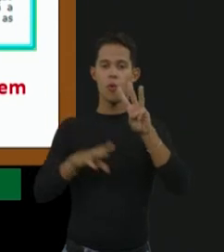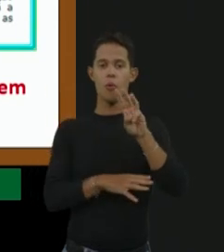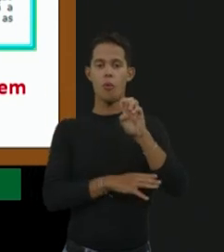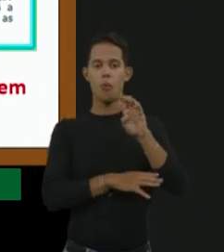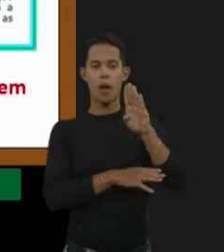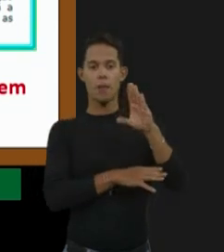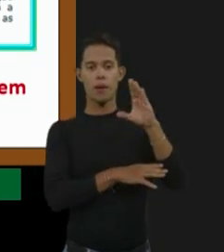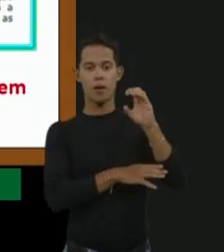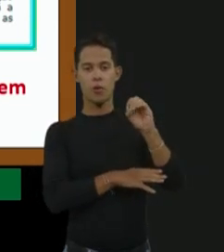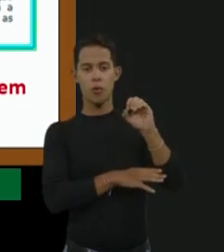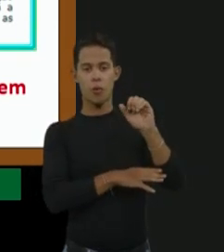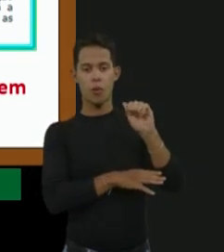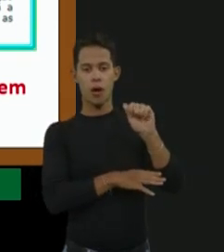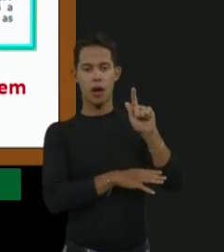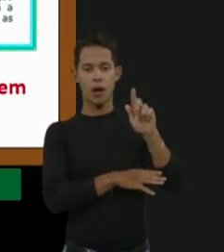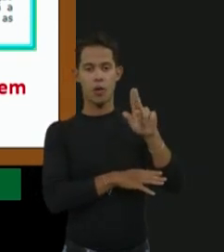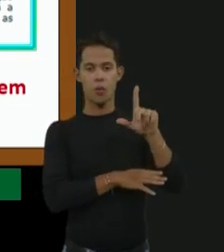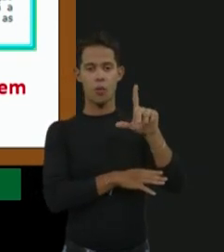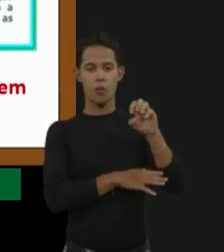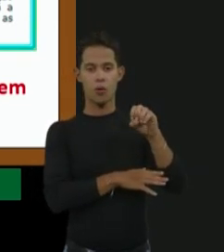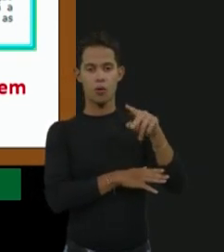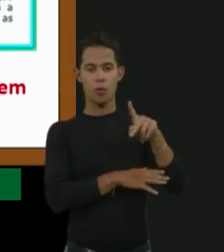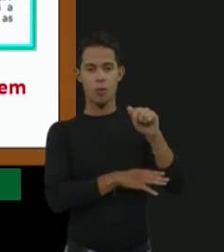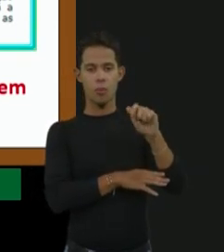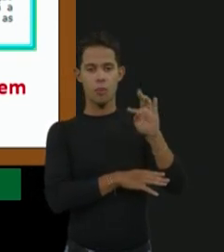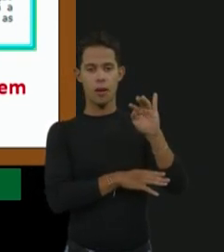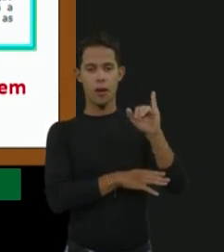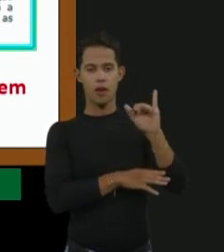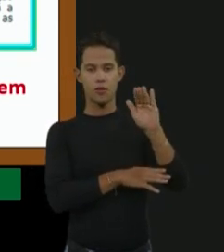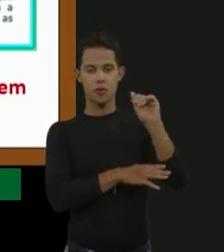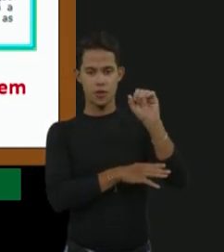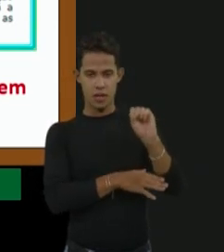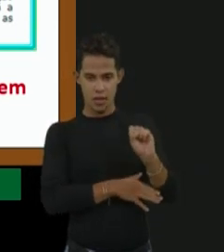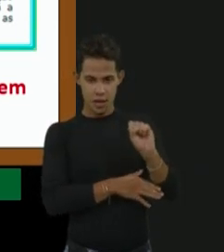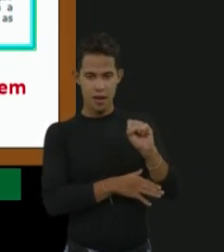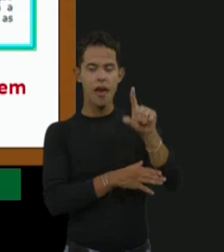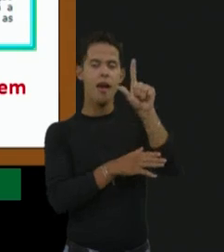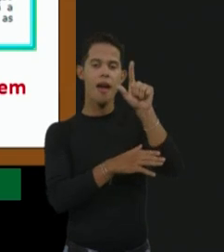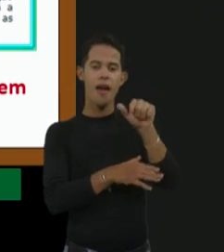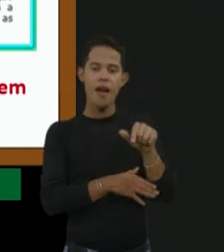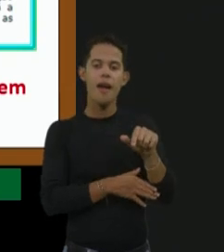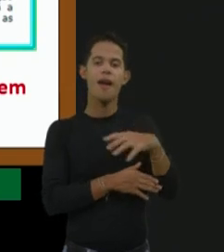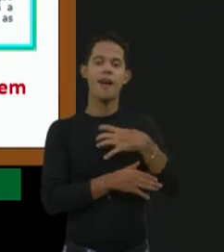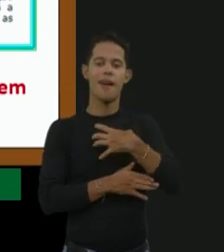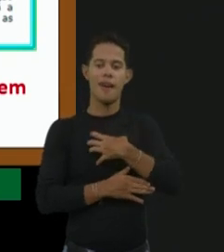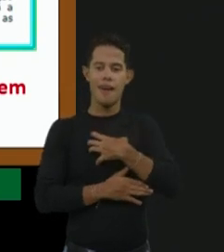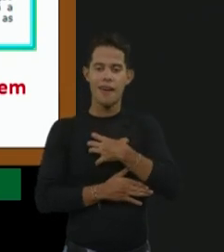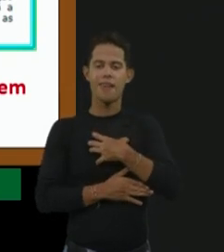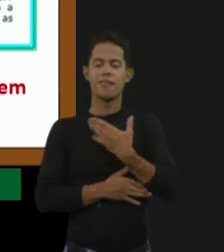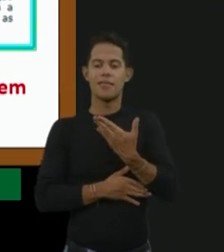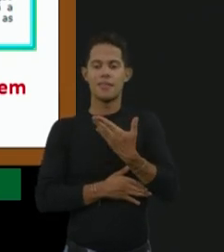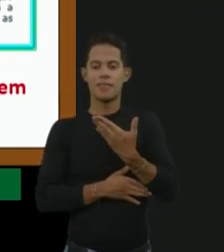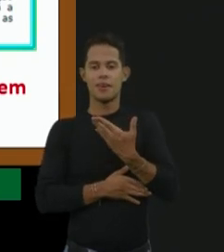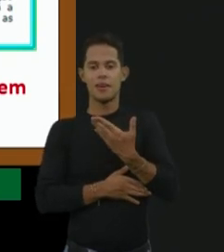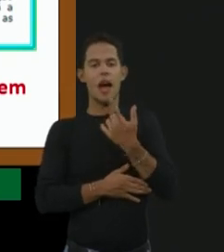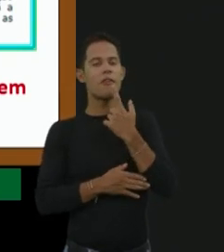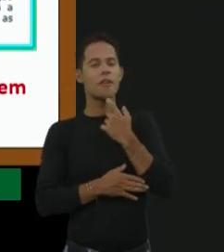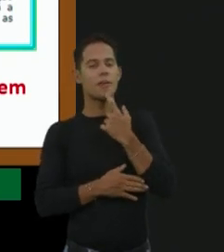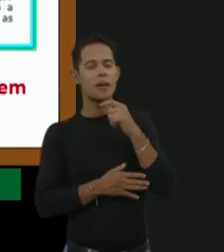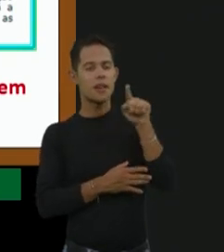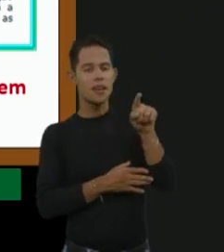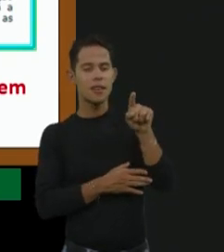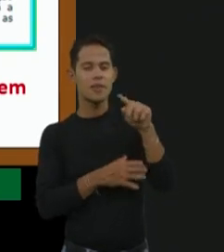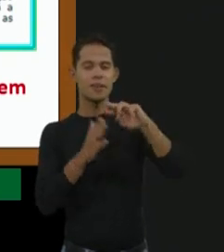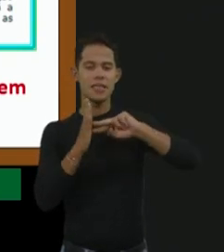Hemoglobinopatias, que é para anemia falciforme. Então, uma forma de... Só muda a cor, que é vermelhinho, é uma forma de o